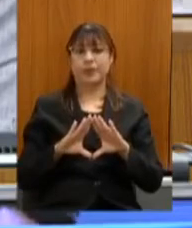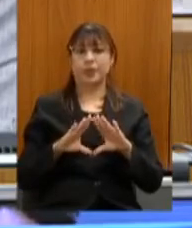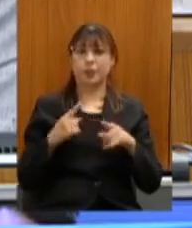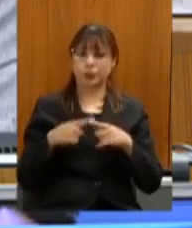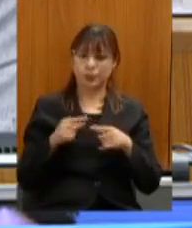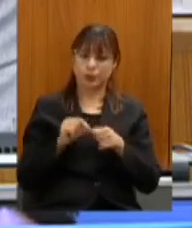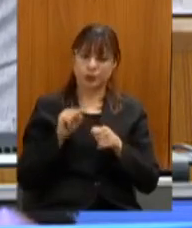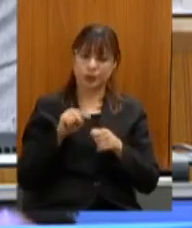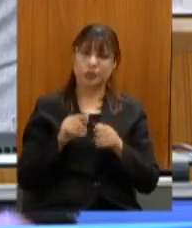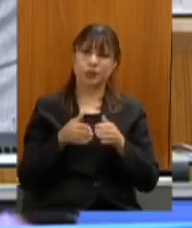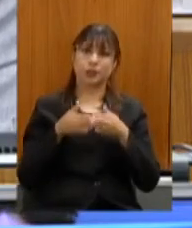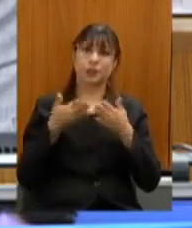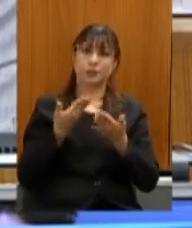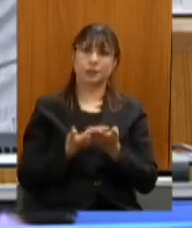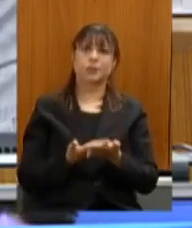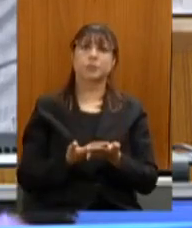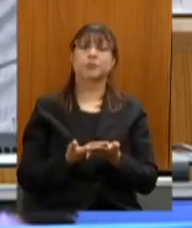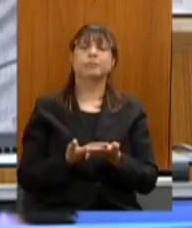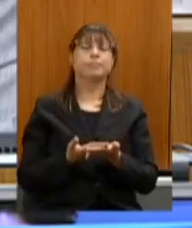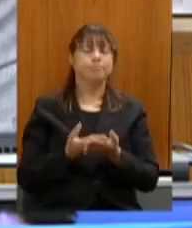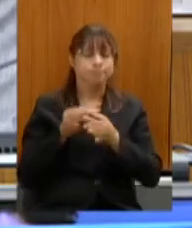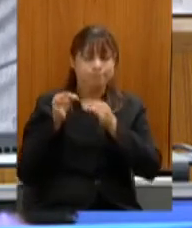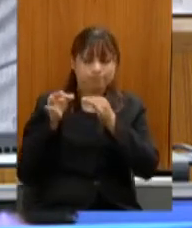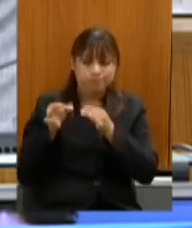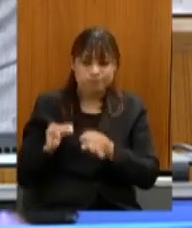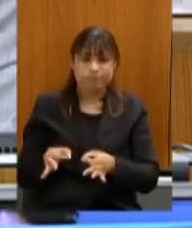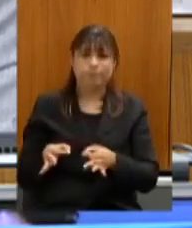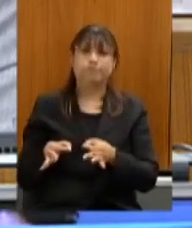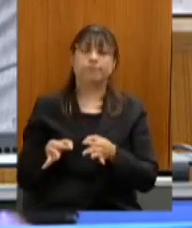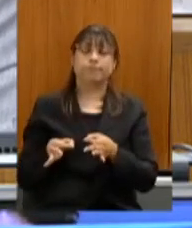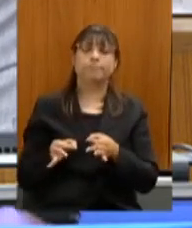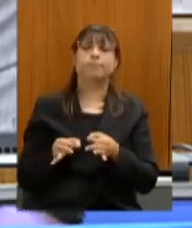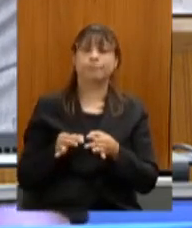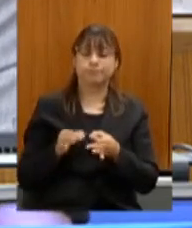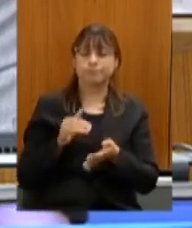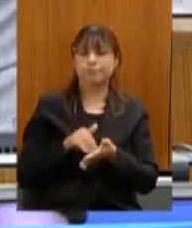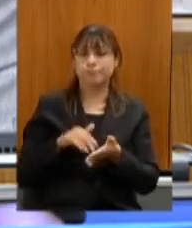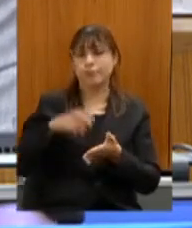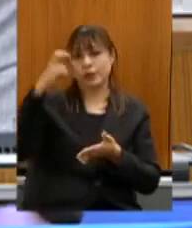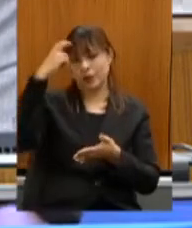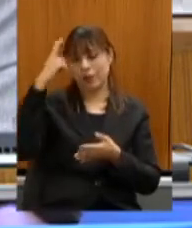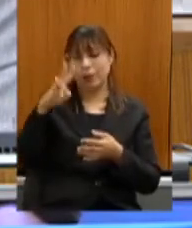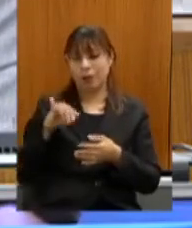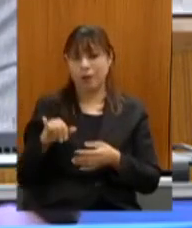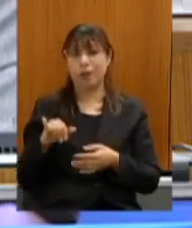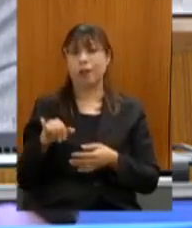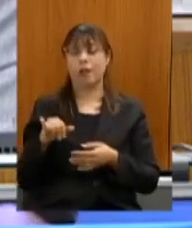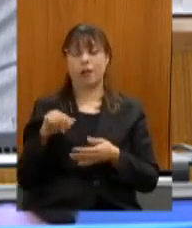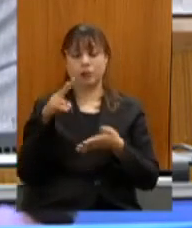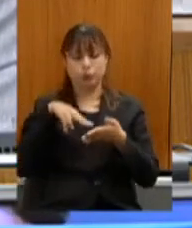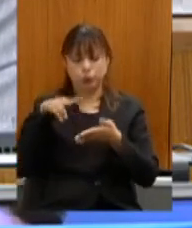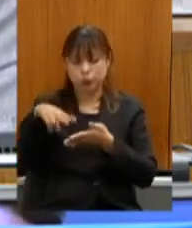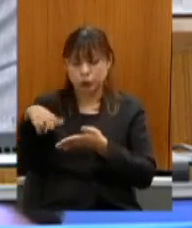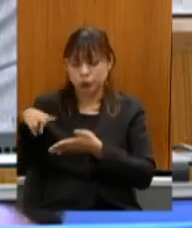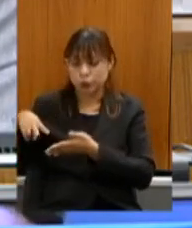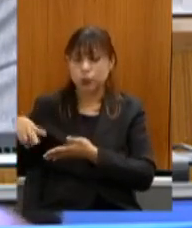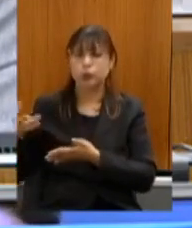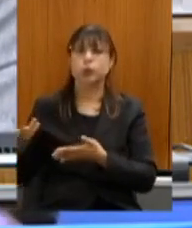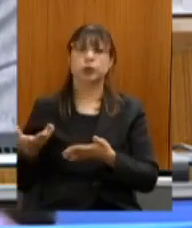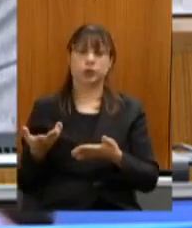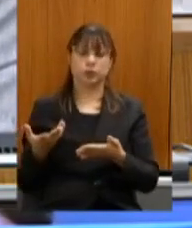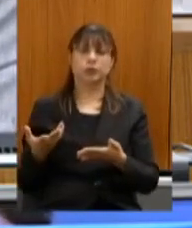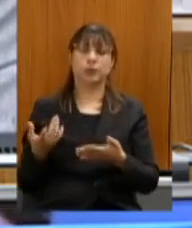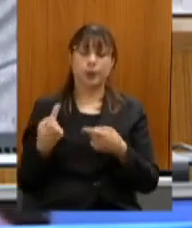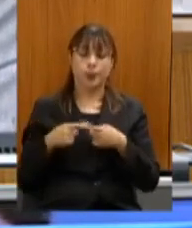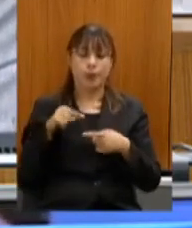requerimentos podem ter absoluta certeza de que a Secult vai se debruçar sobre cada um desses requerimentos